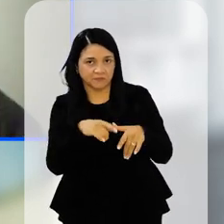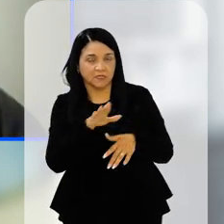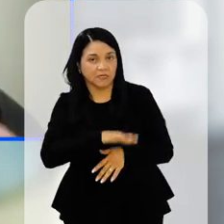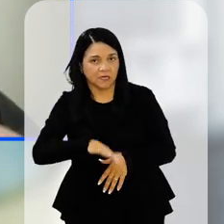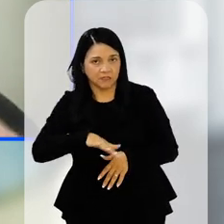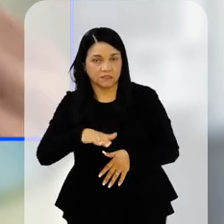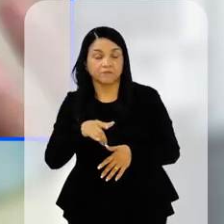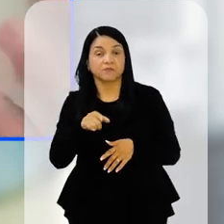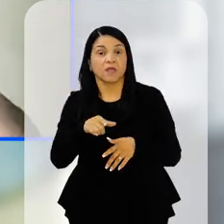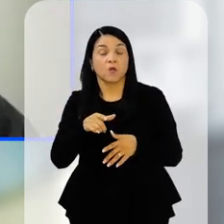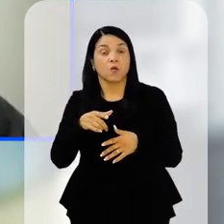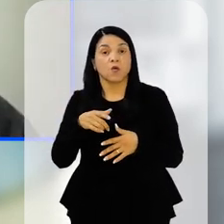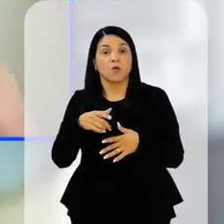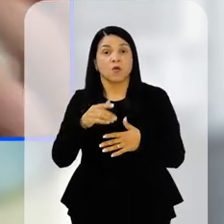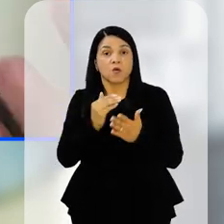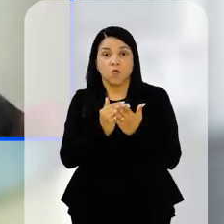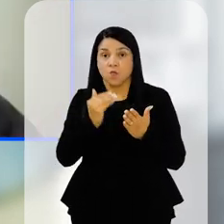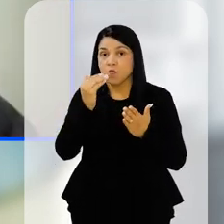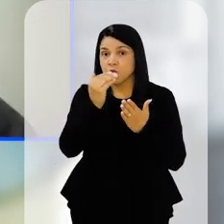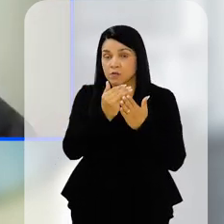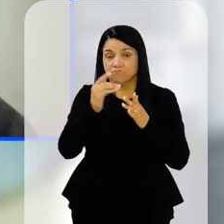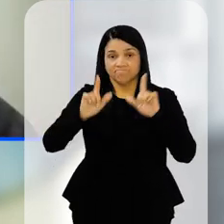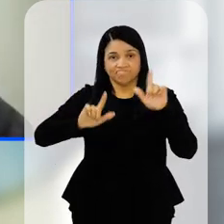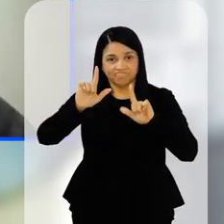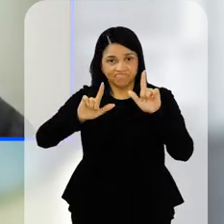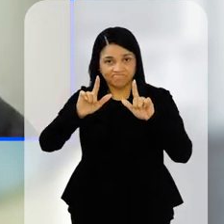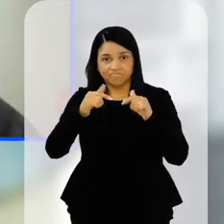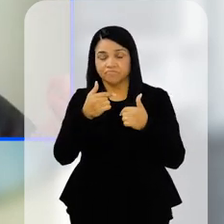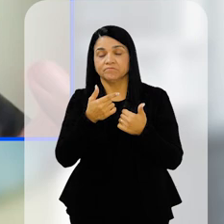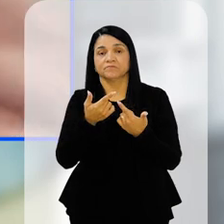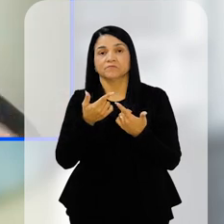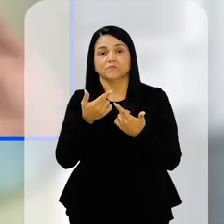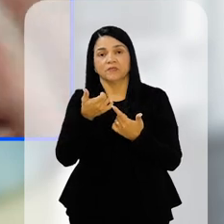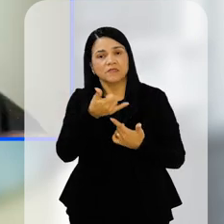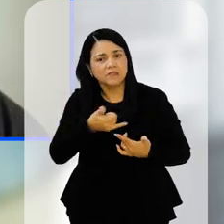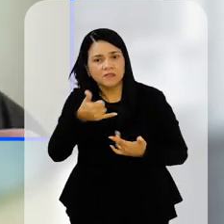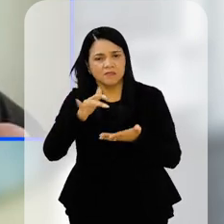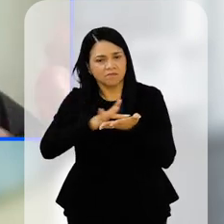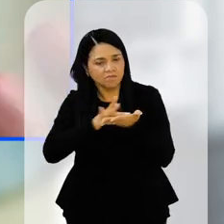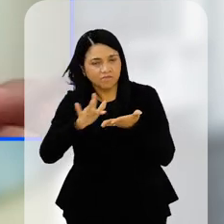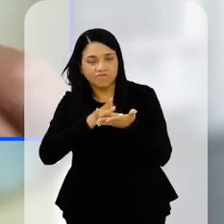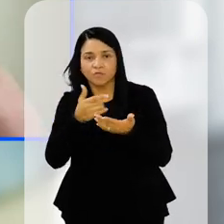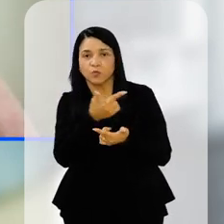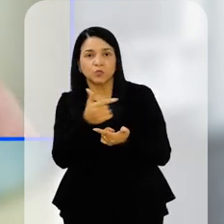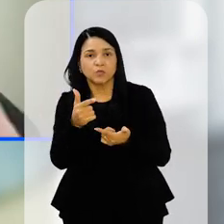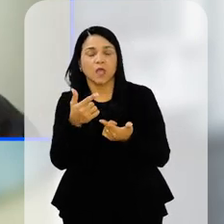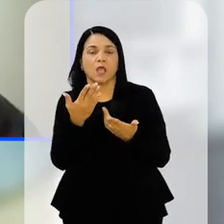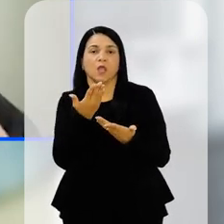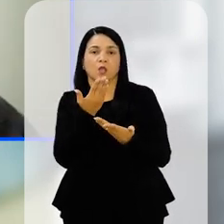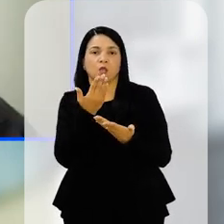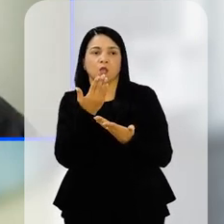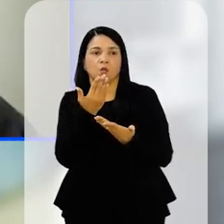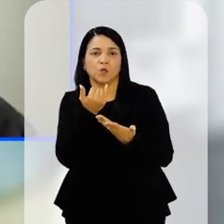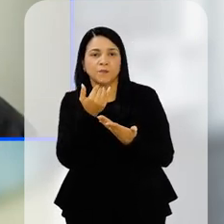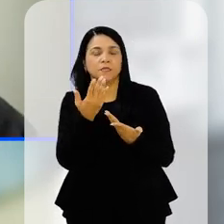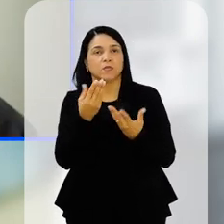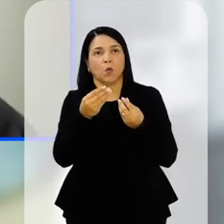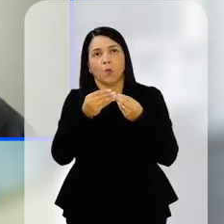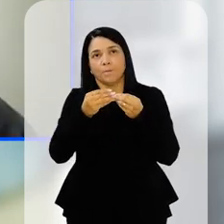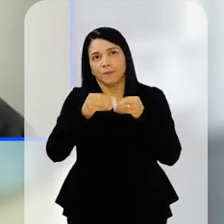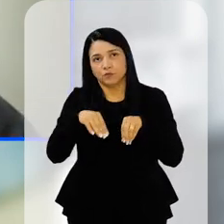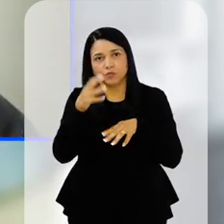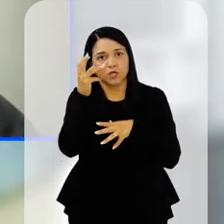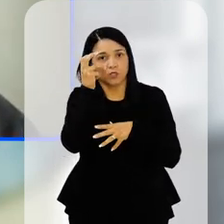Muitas vezes, por causa desse excesso de telas, não existe exercício físico adequado, o sono fica prejudicado, então, quando a alimentação, exercício físico e sono estão